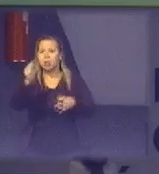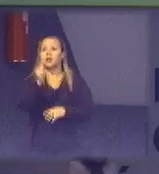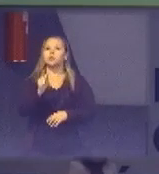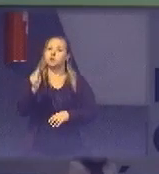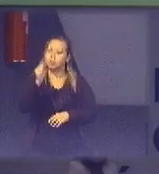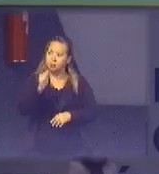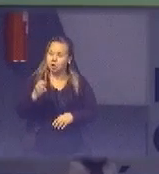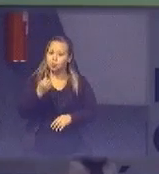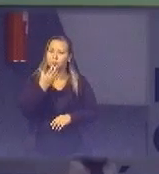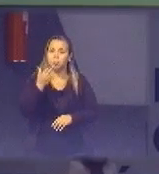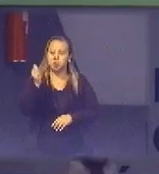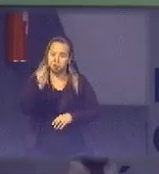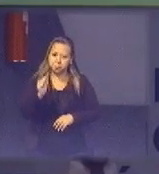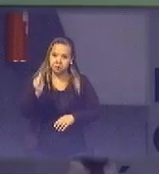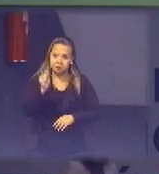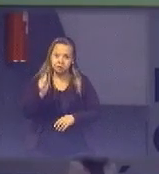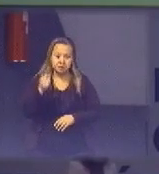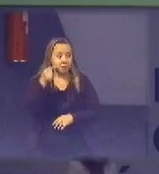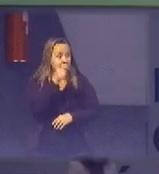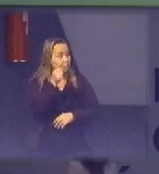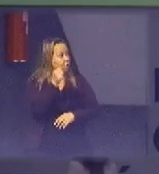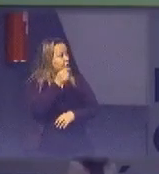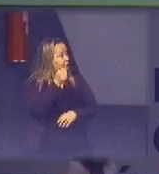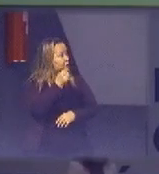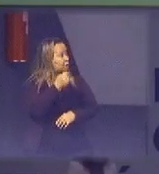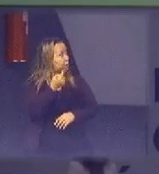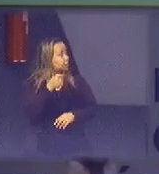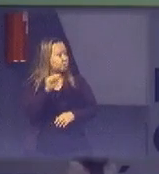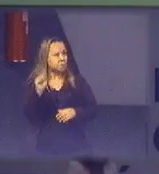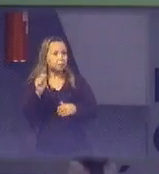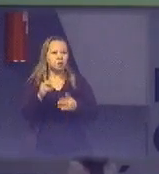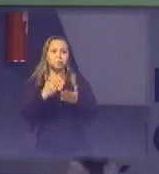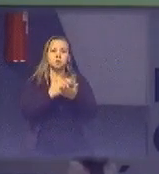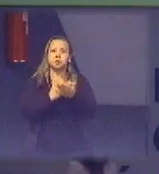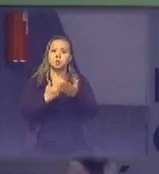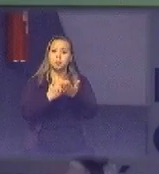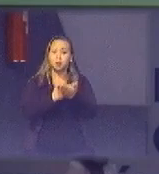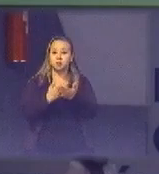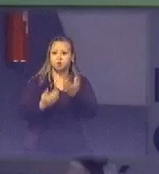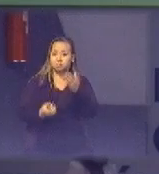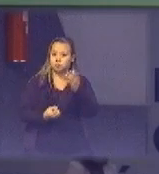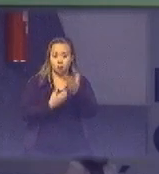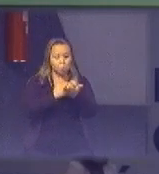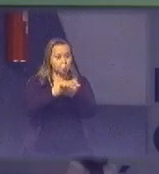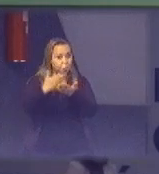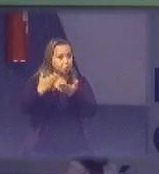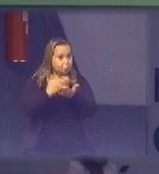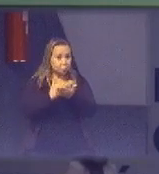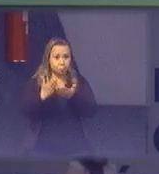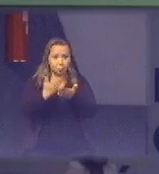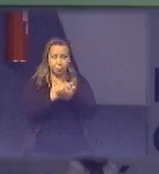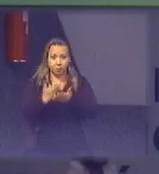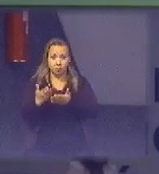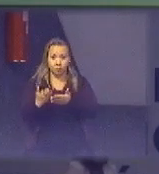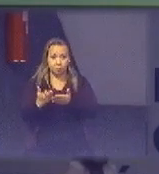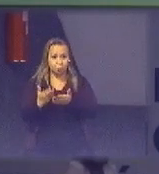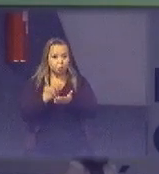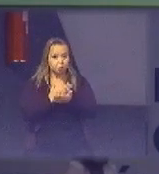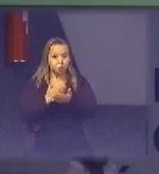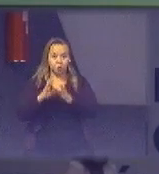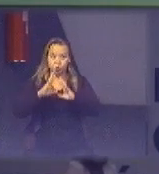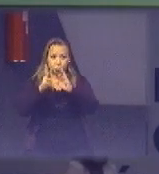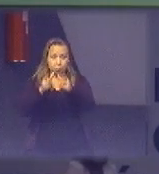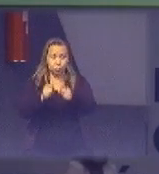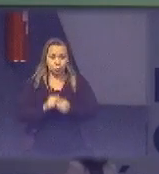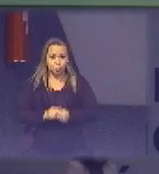esses foram os pioneiros que deram vida à Green Electron e eu peço